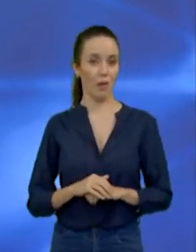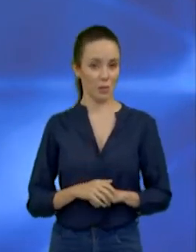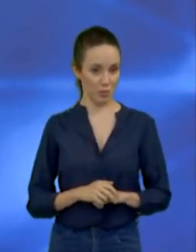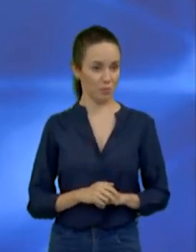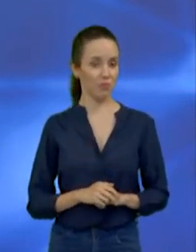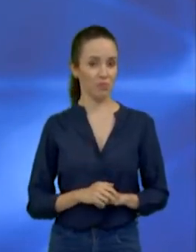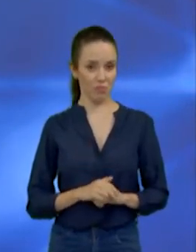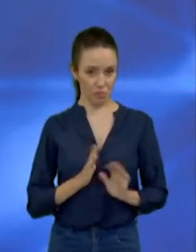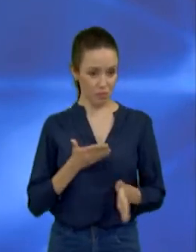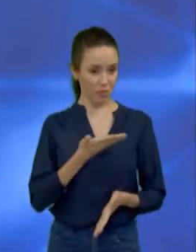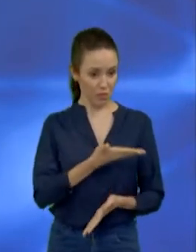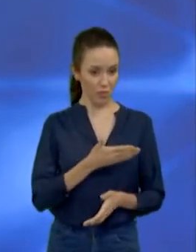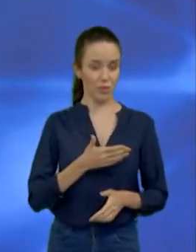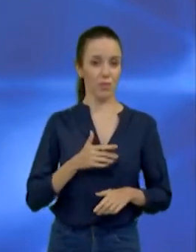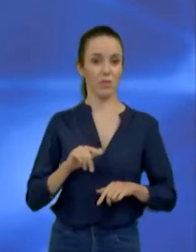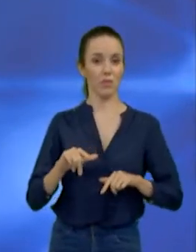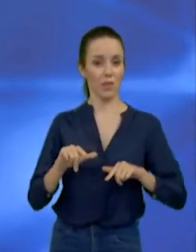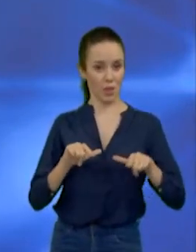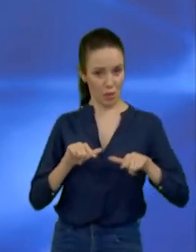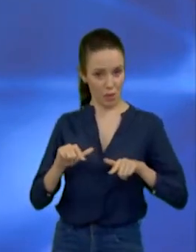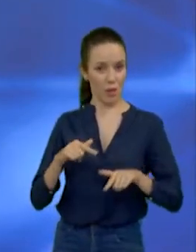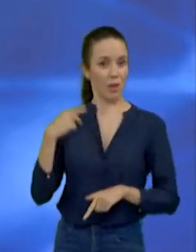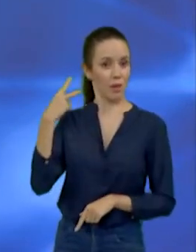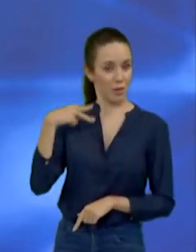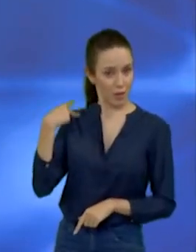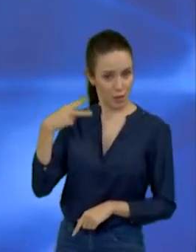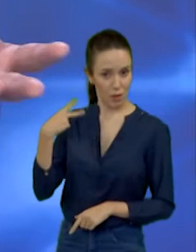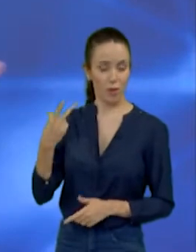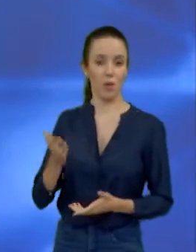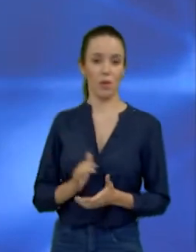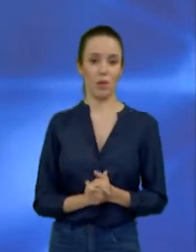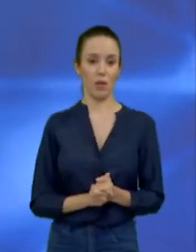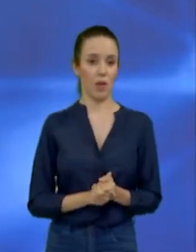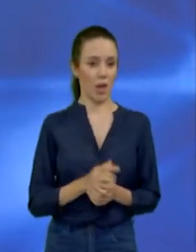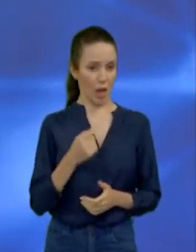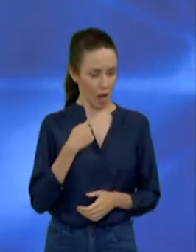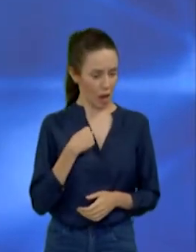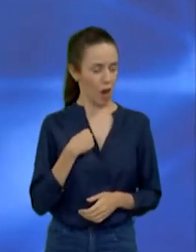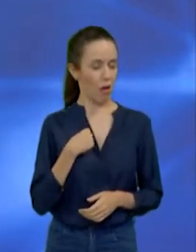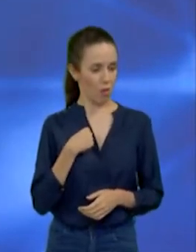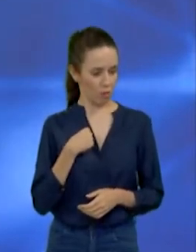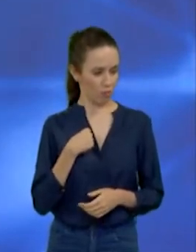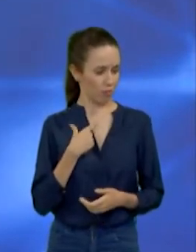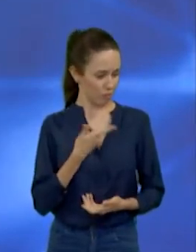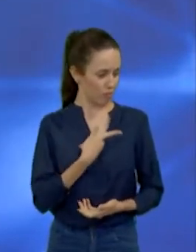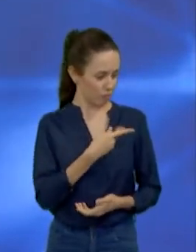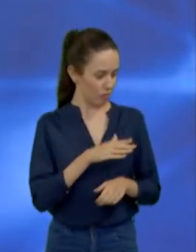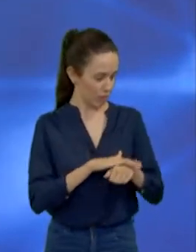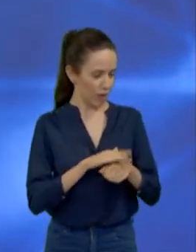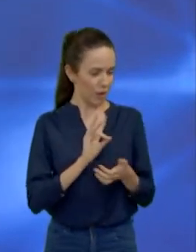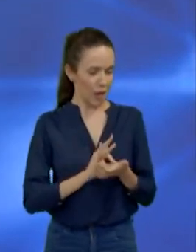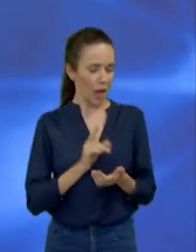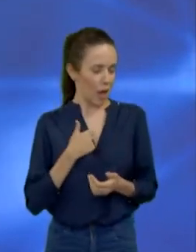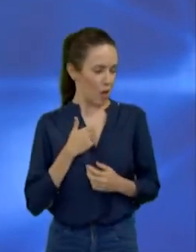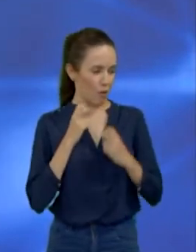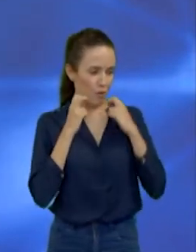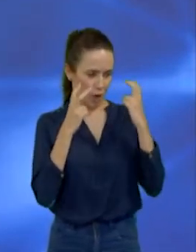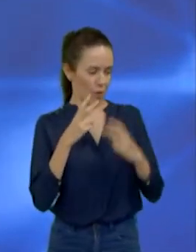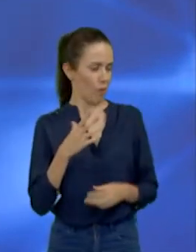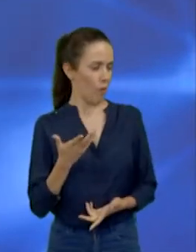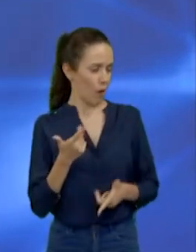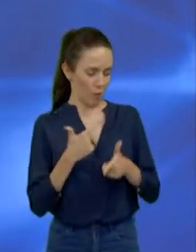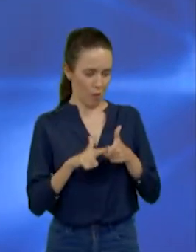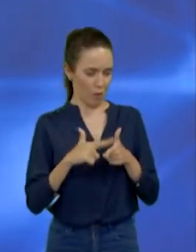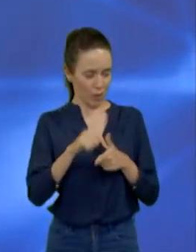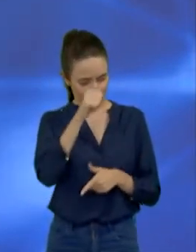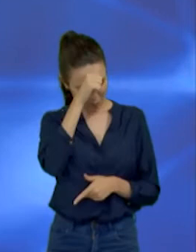como oposição ao governo, eu também, na minha época, é vergonhoso. É vergonhoso quando a gente vê